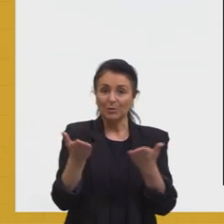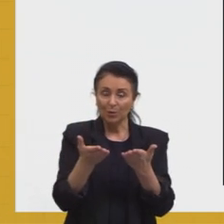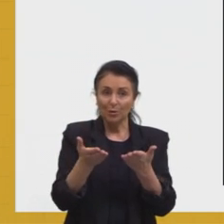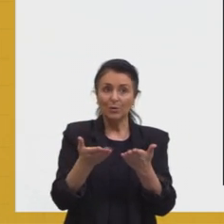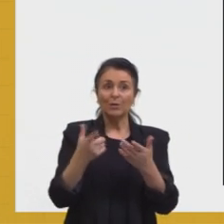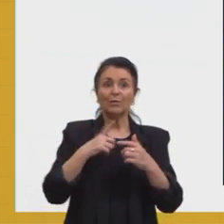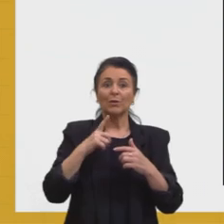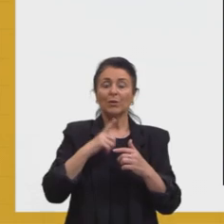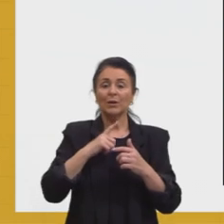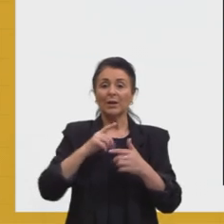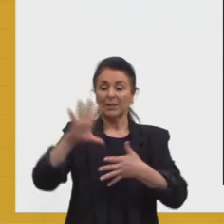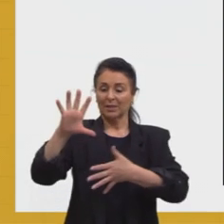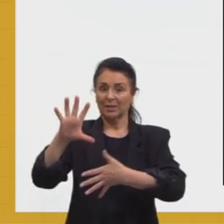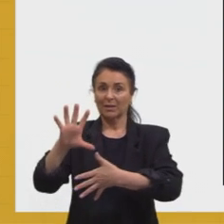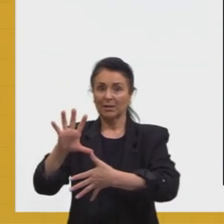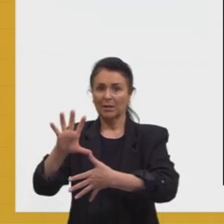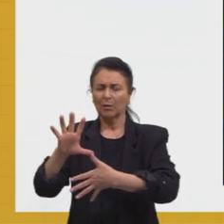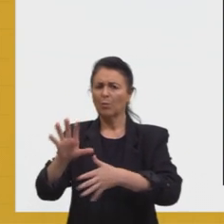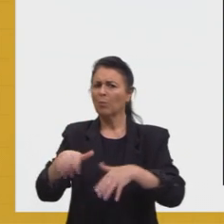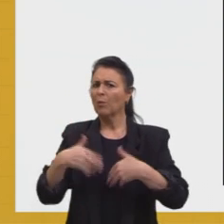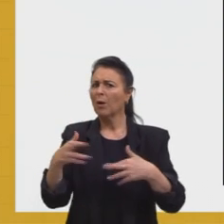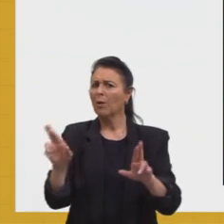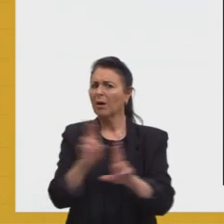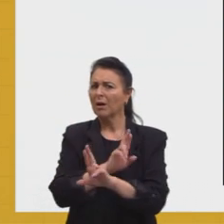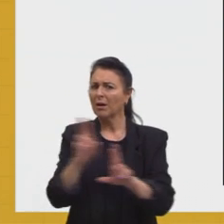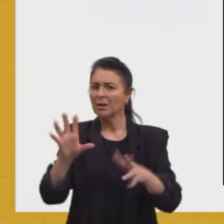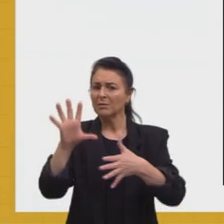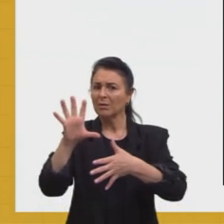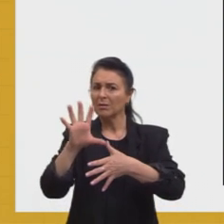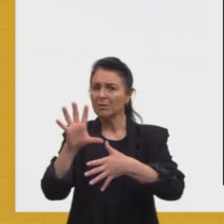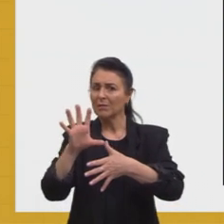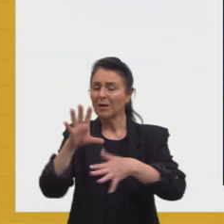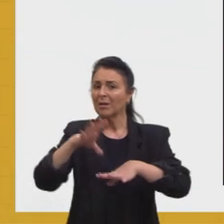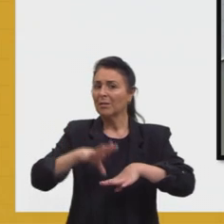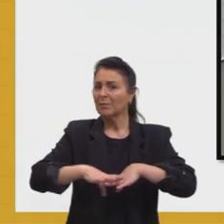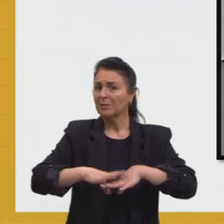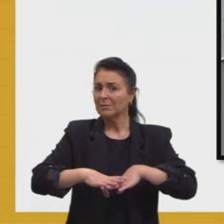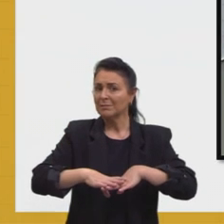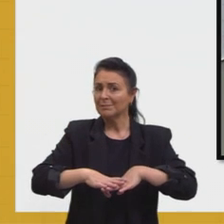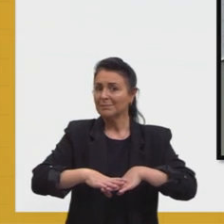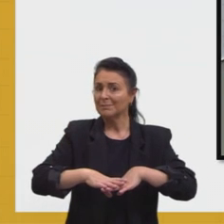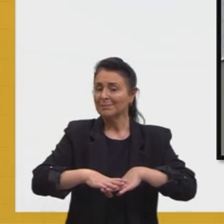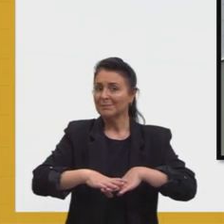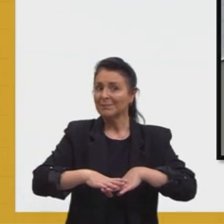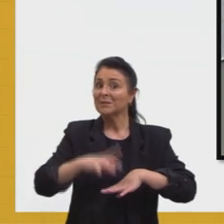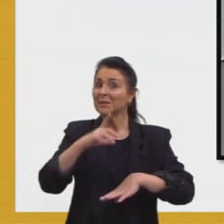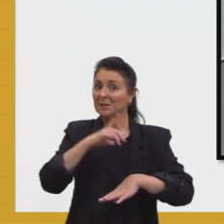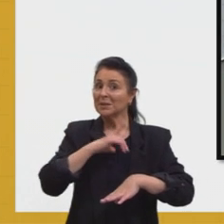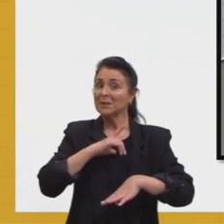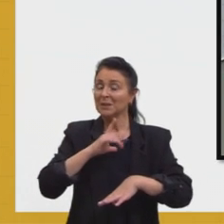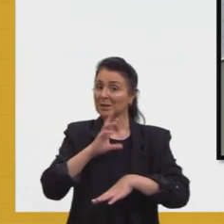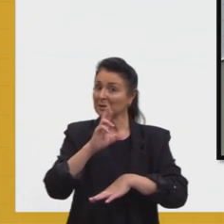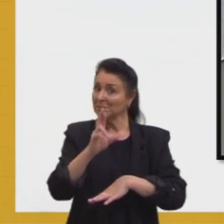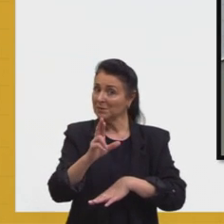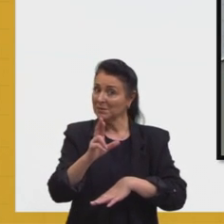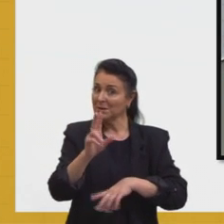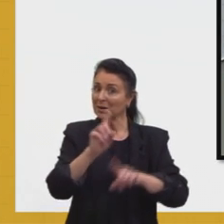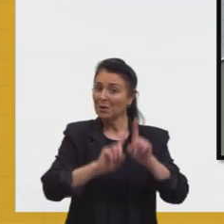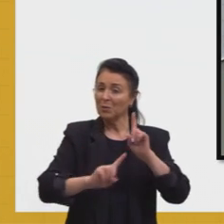cartografia, qual a relação da cartografia com a matemática? E aqui nós temos algum